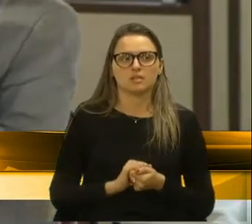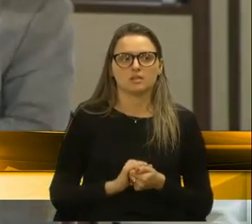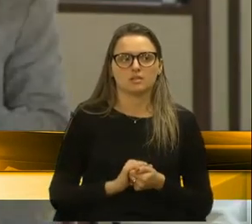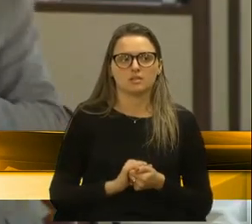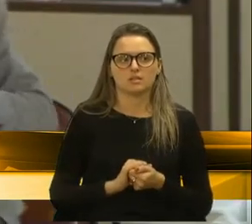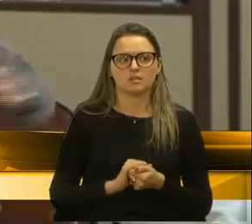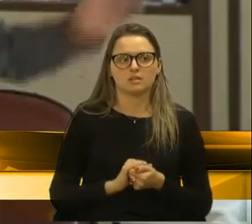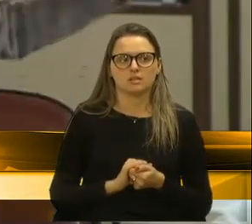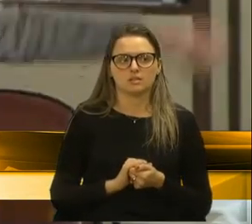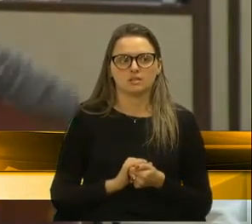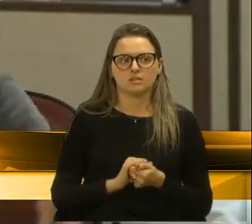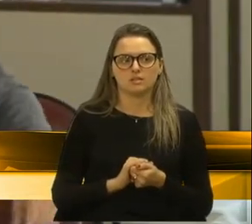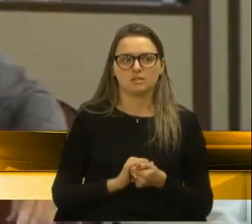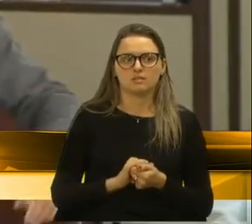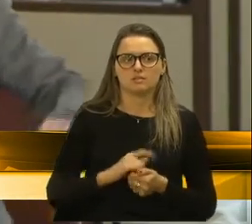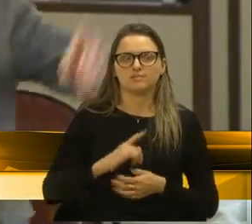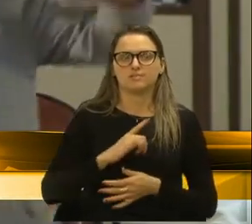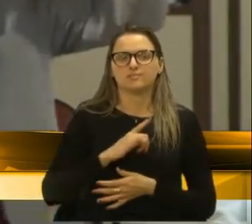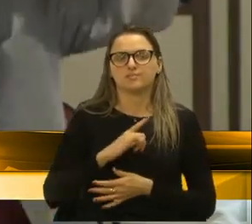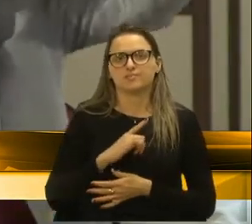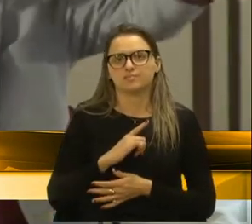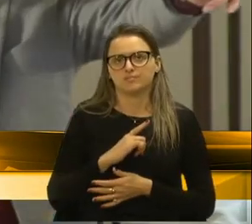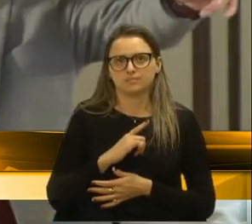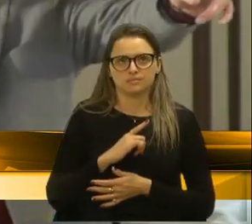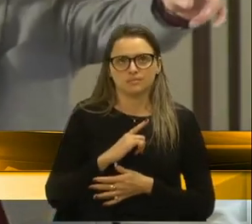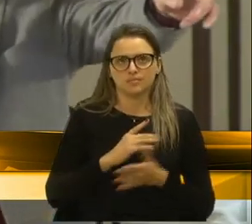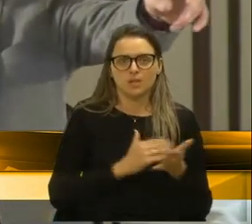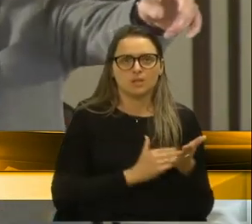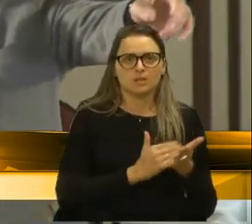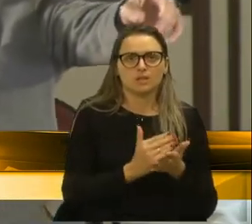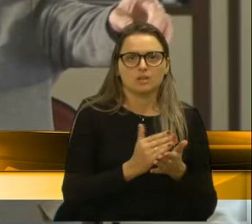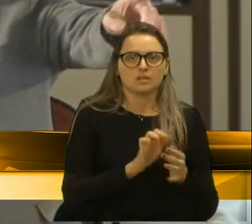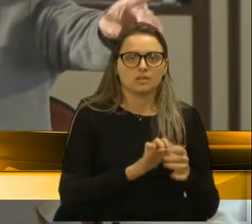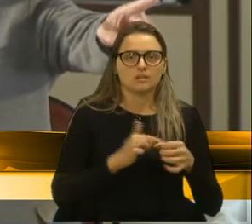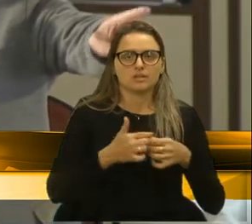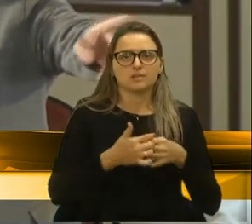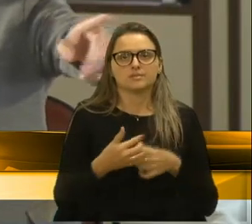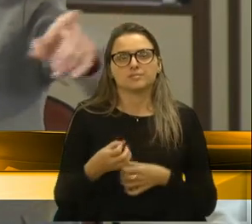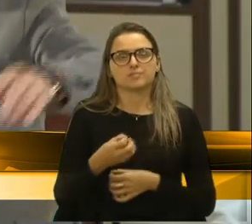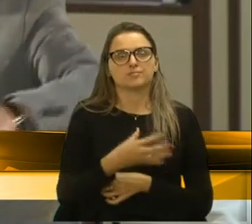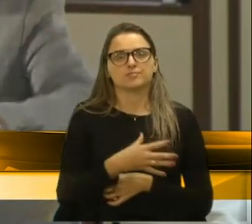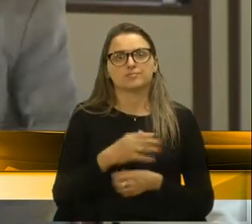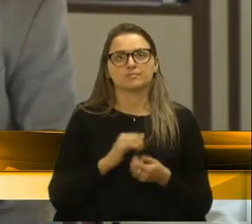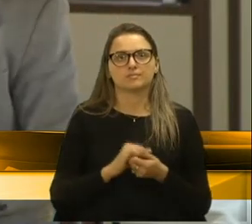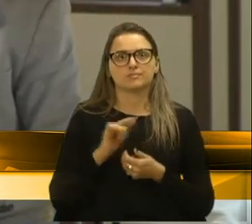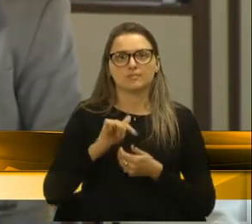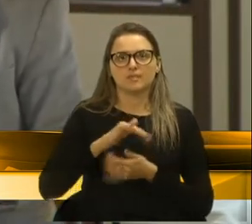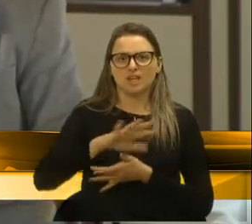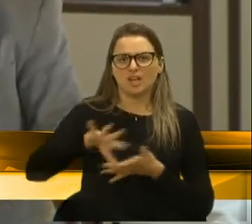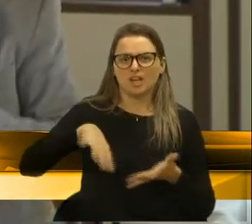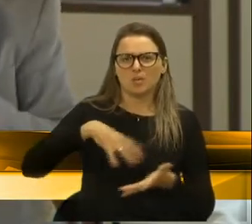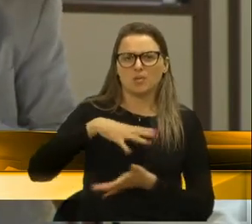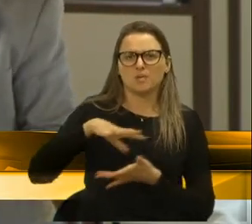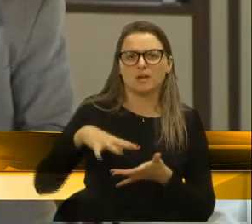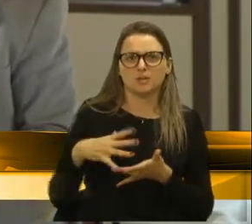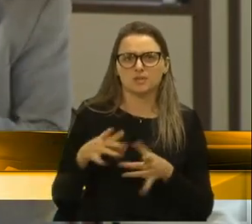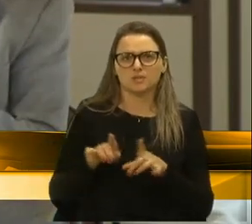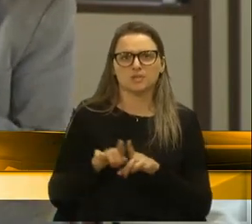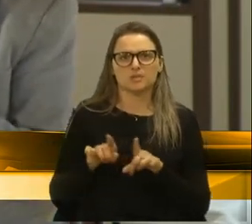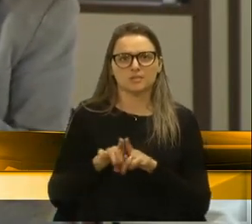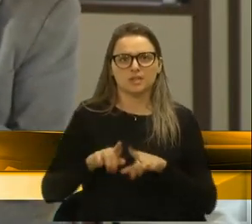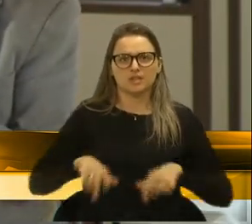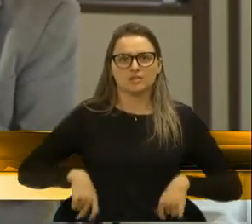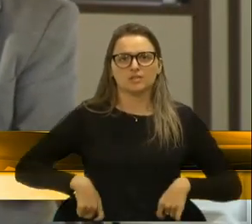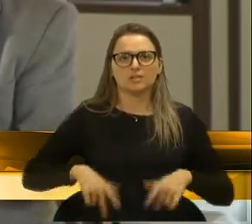José Baré, está aí a São Leopoldo, está ali a entrada do Cidade Nova, que é um caos. Esse custo é um